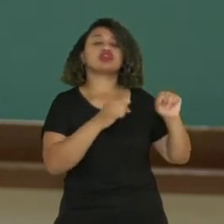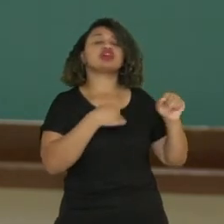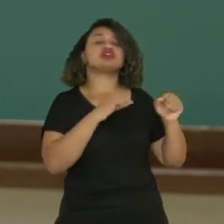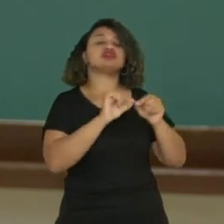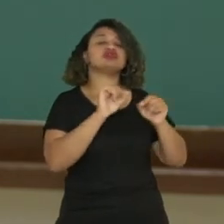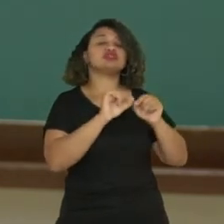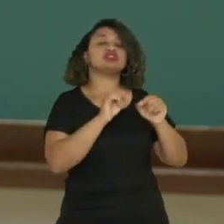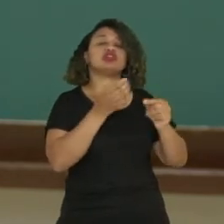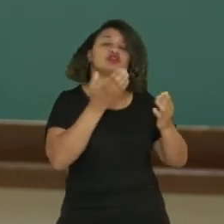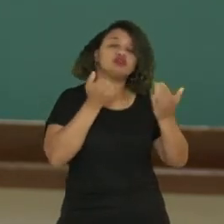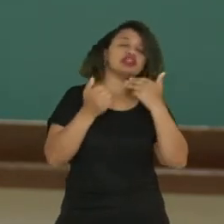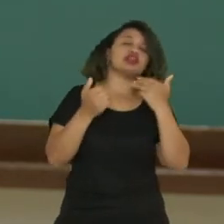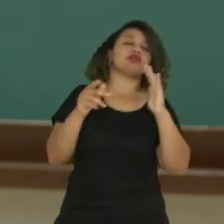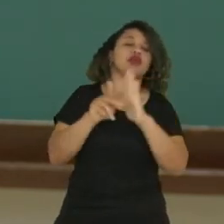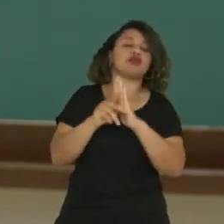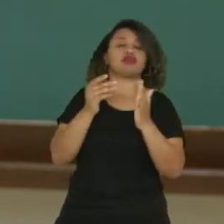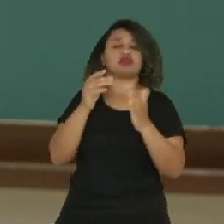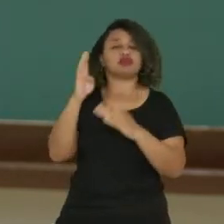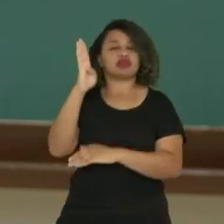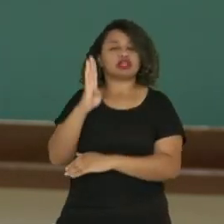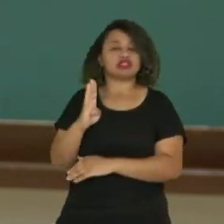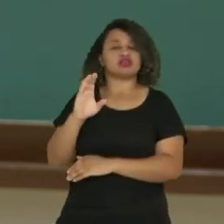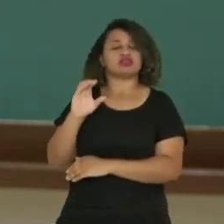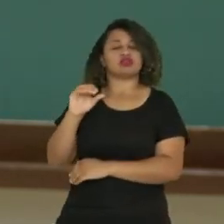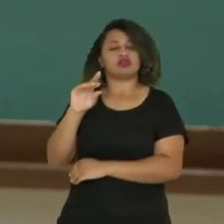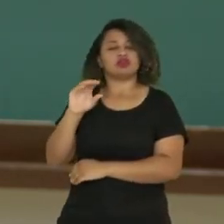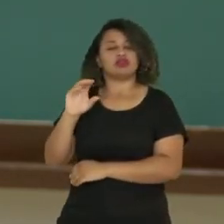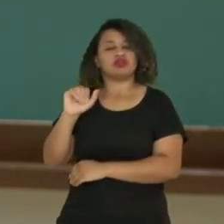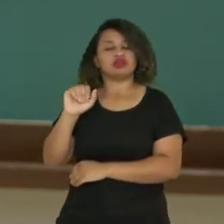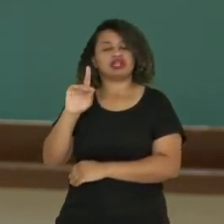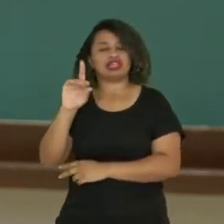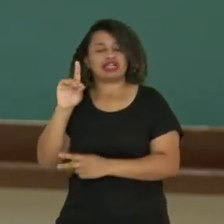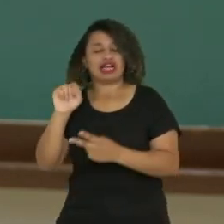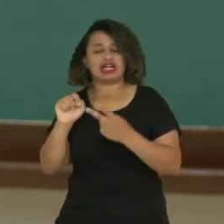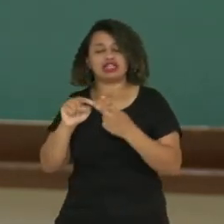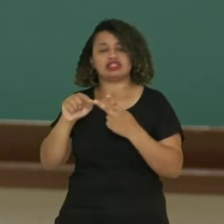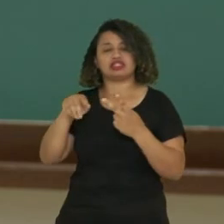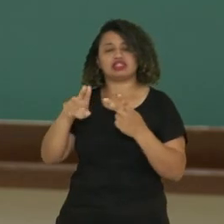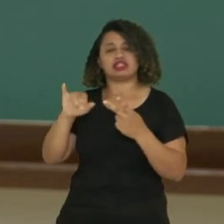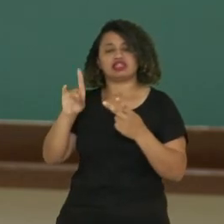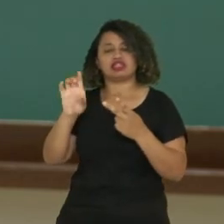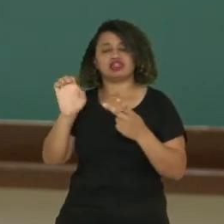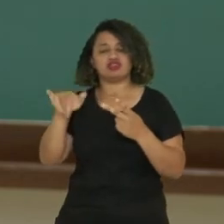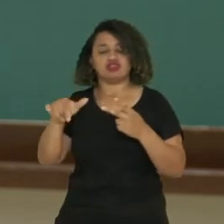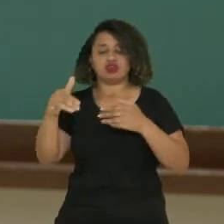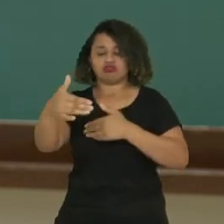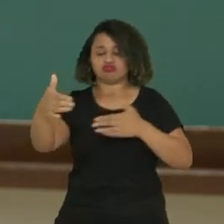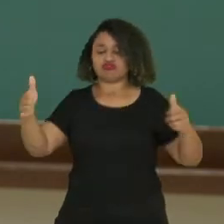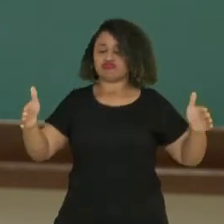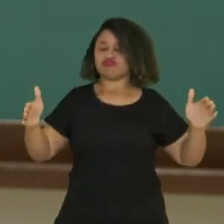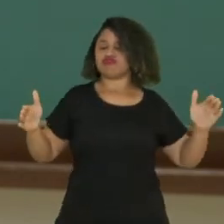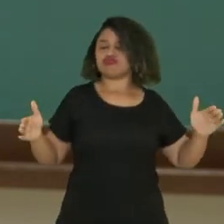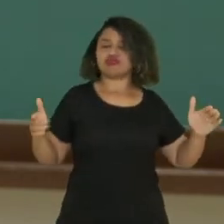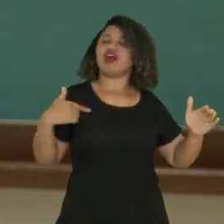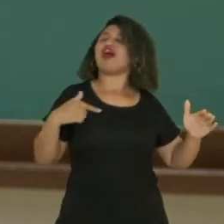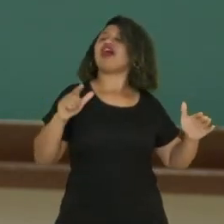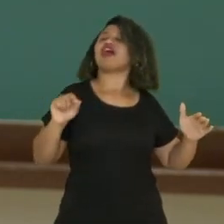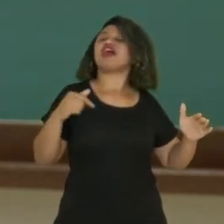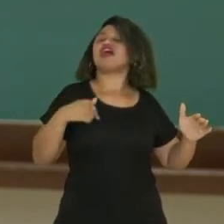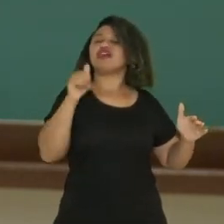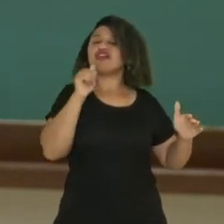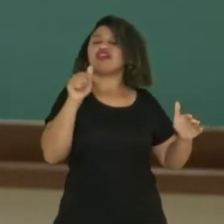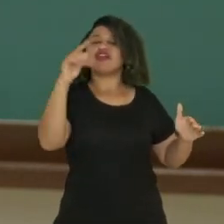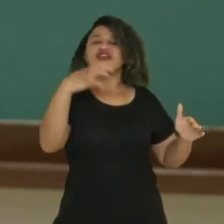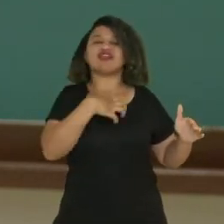comidas bem brasileiras, como a cocada, o quindim, os tabuleiros das baianas. Por quê?